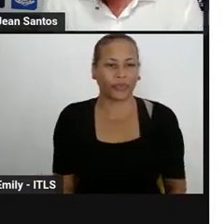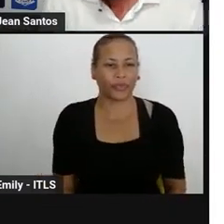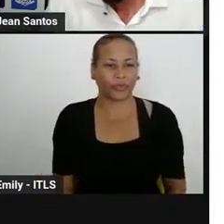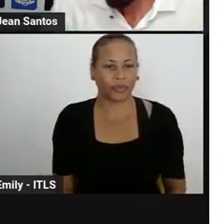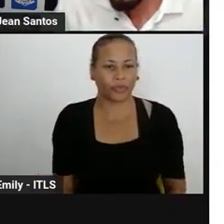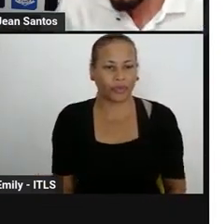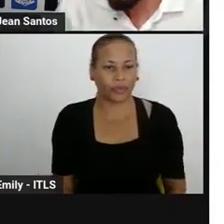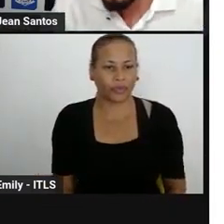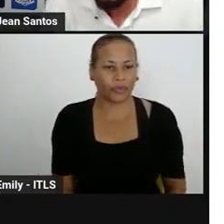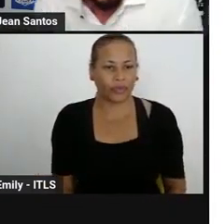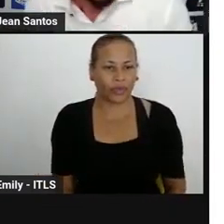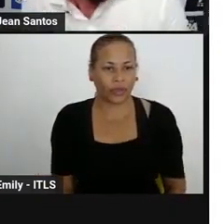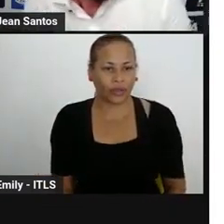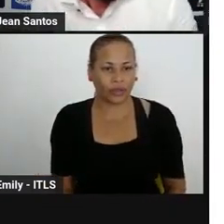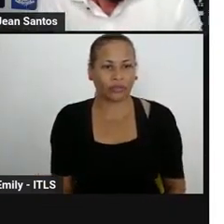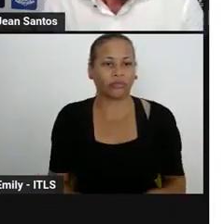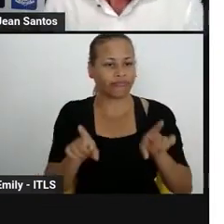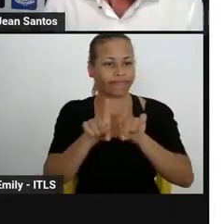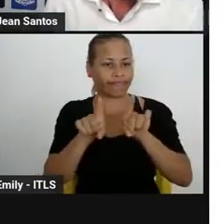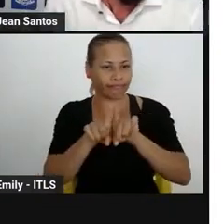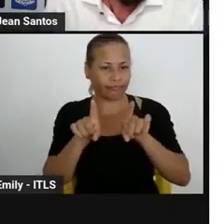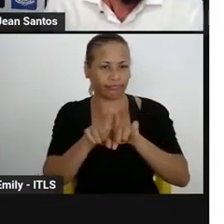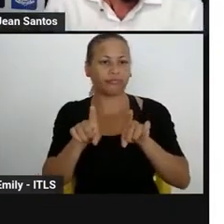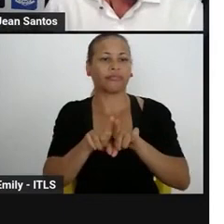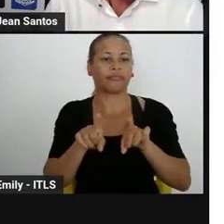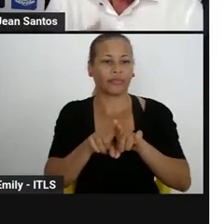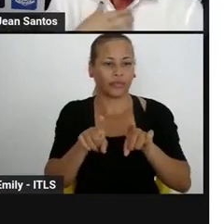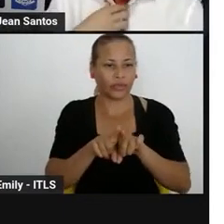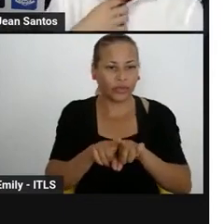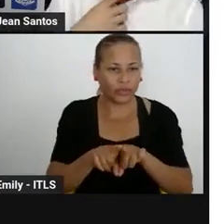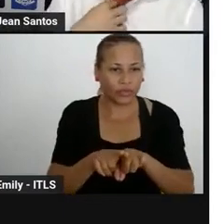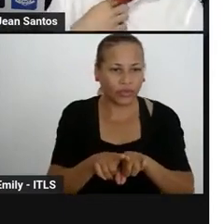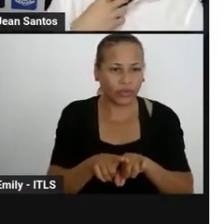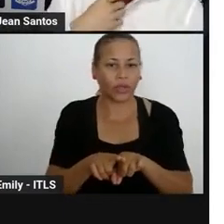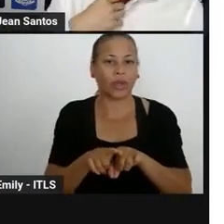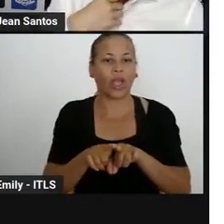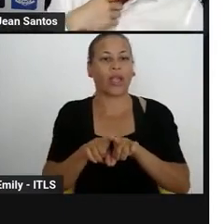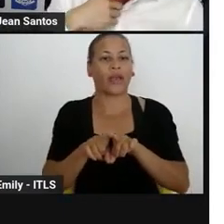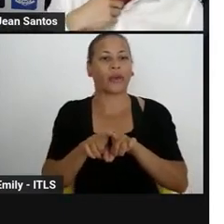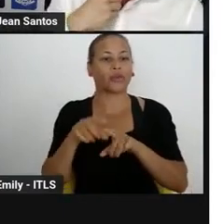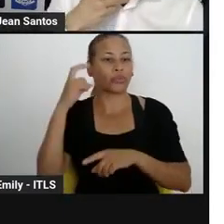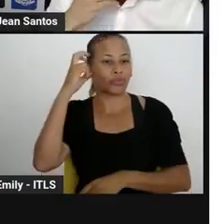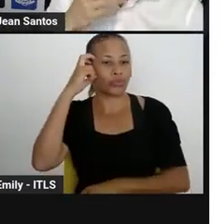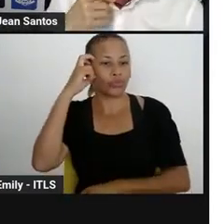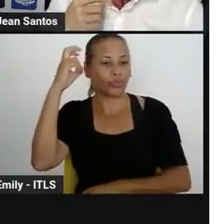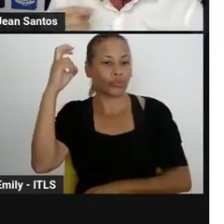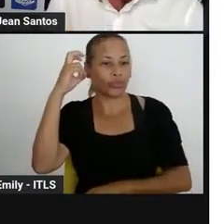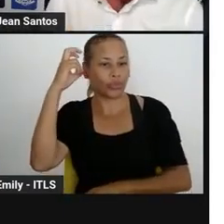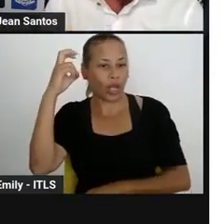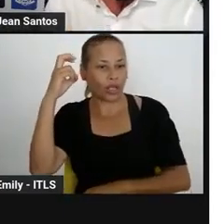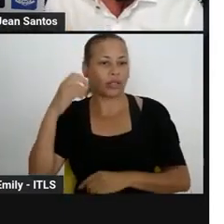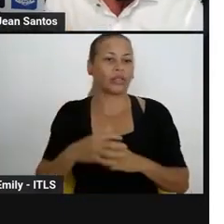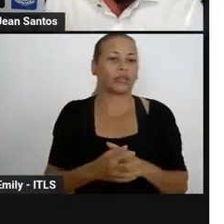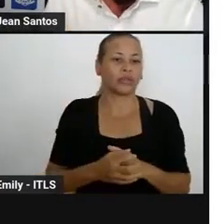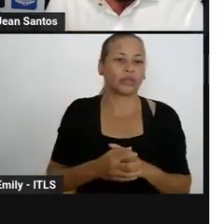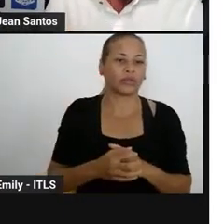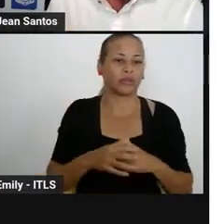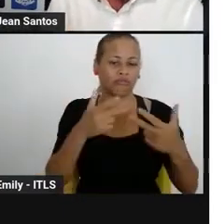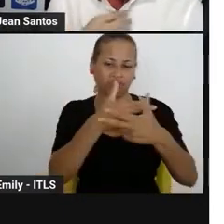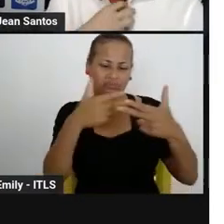Temos também a identidade e cultura, contribuições dos diferentes